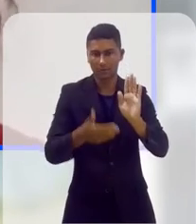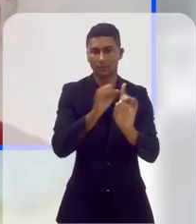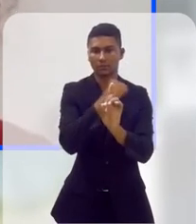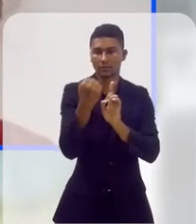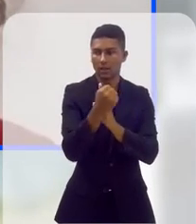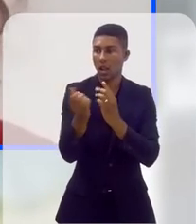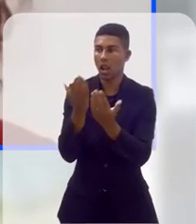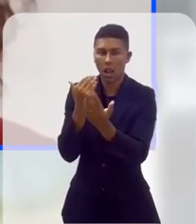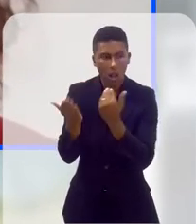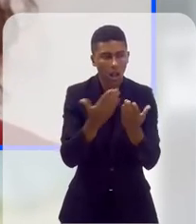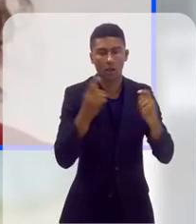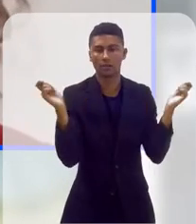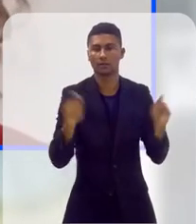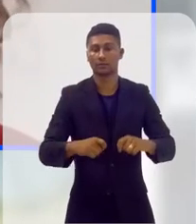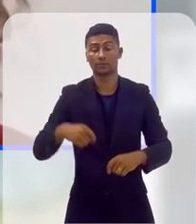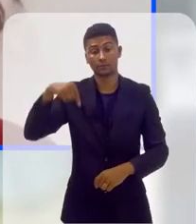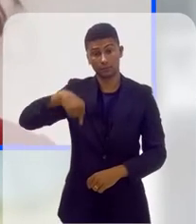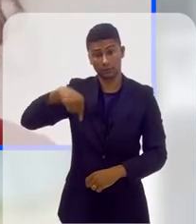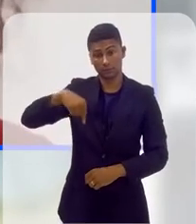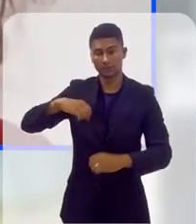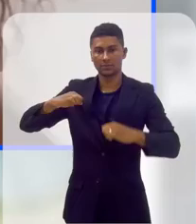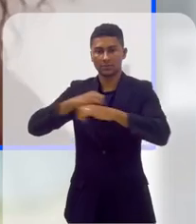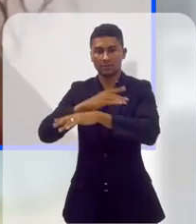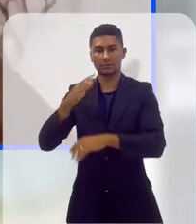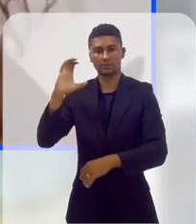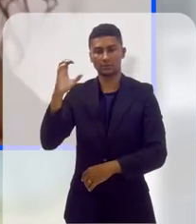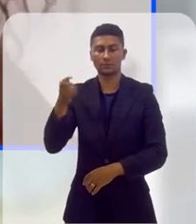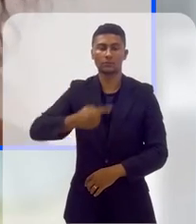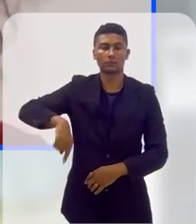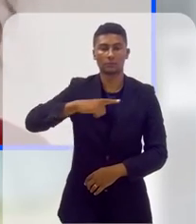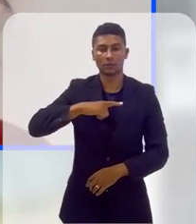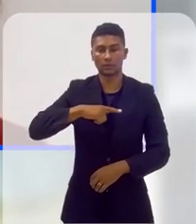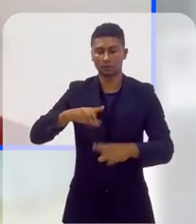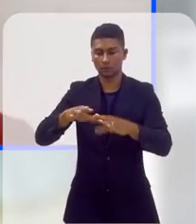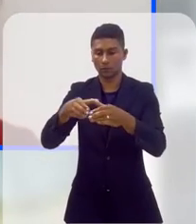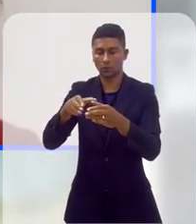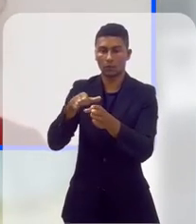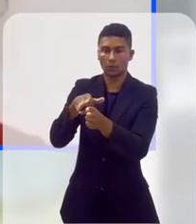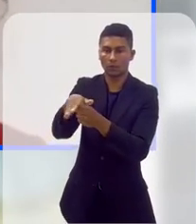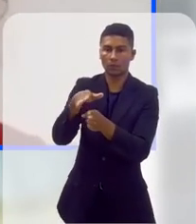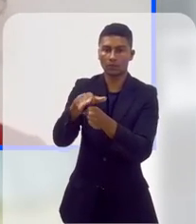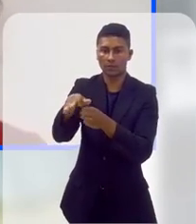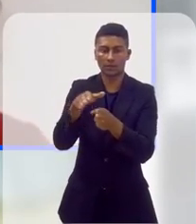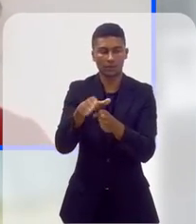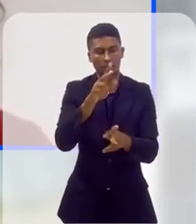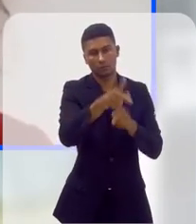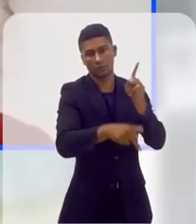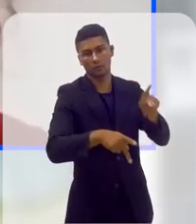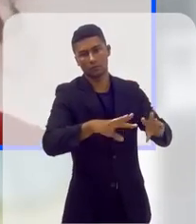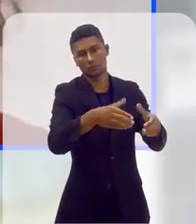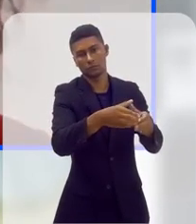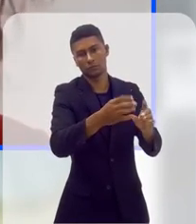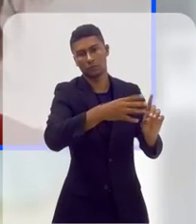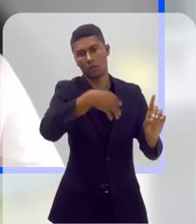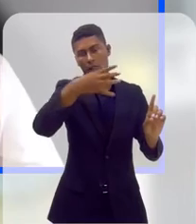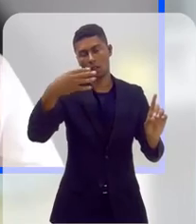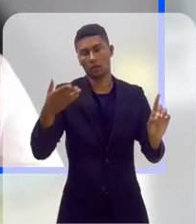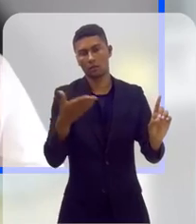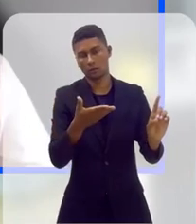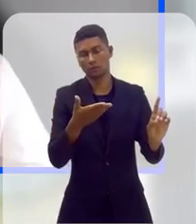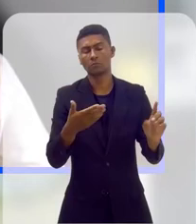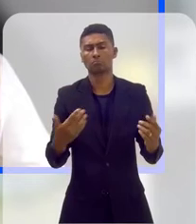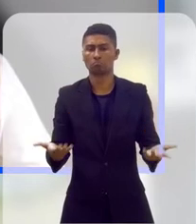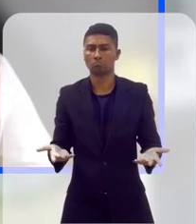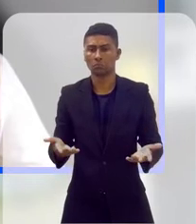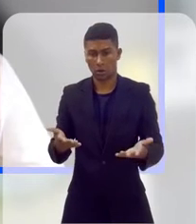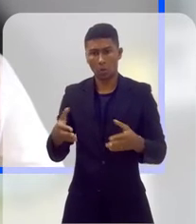sociais potencializar essas pautas e dialogar diretamente com a sociedade. Então, aqui na cidade de Niterói, nós temos um conselho dos direitos